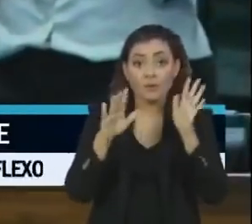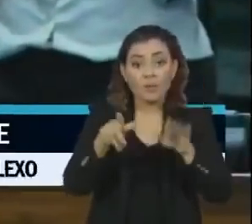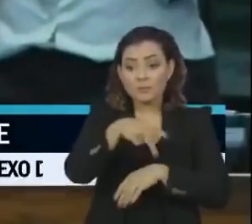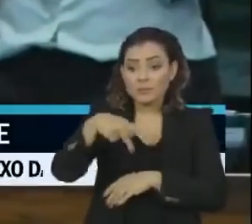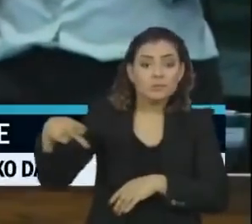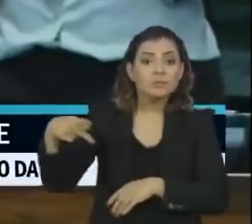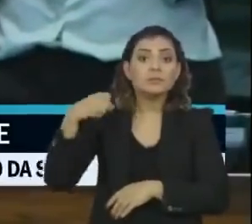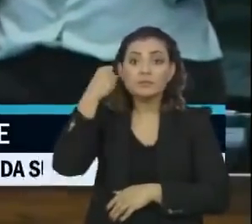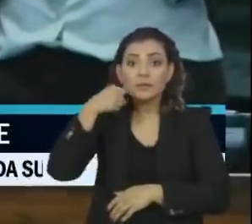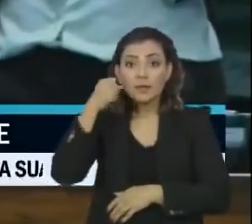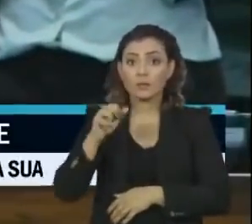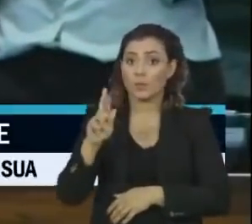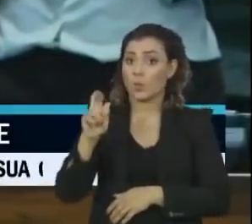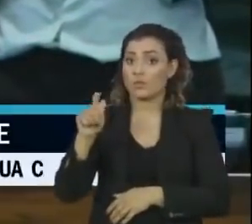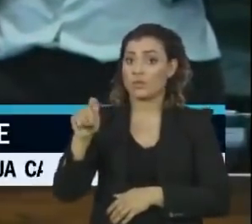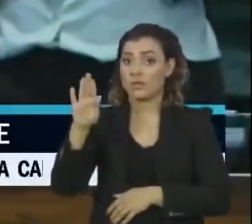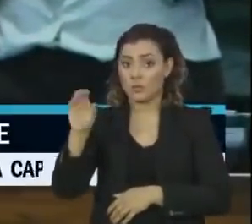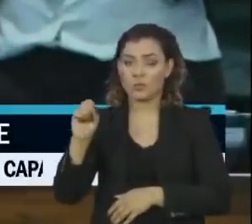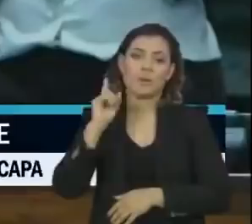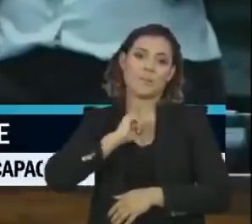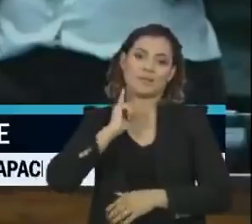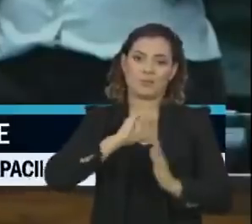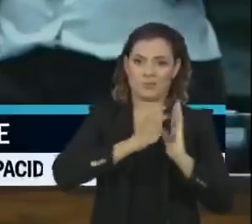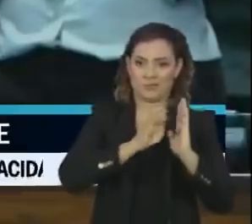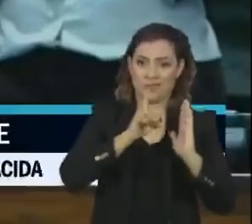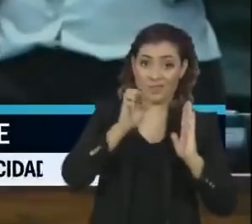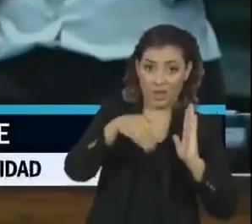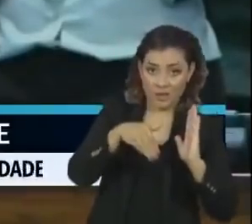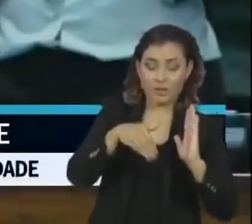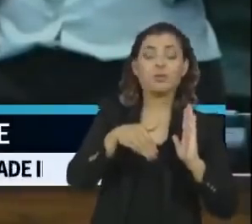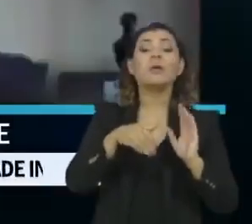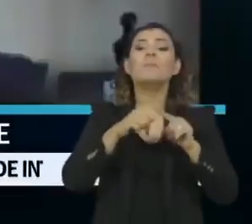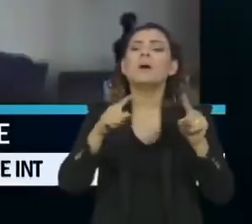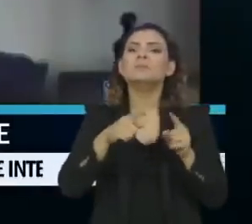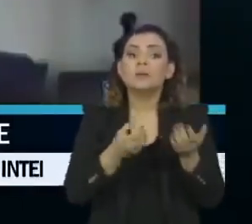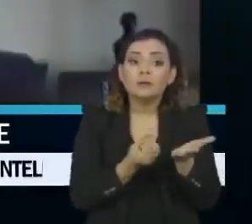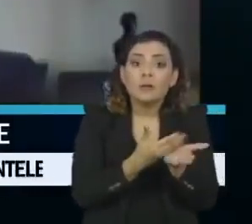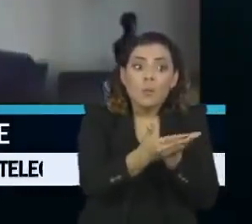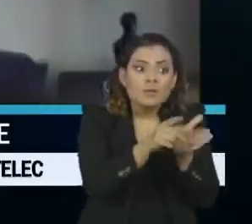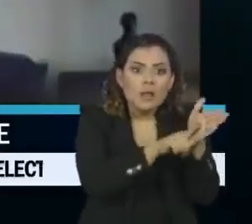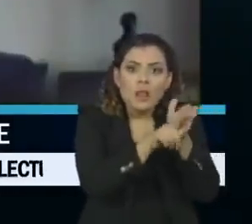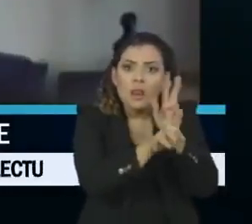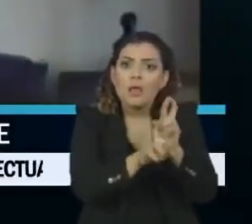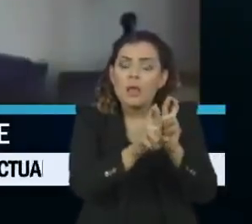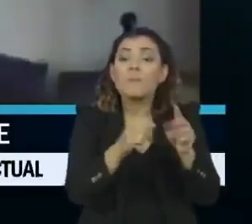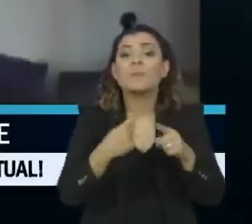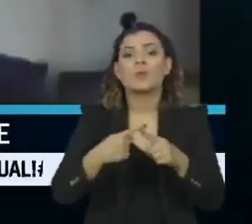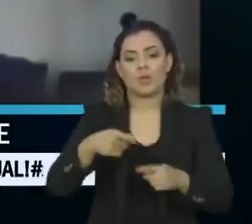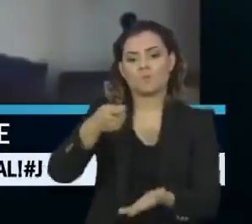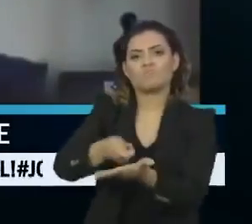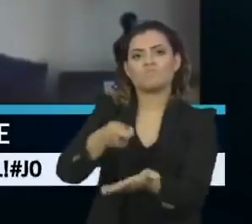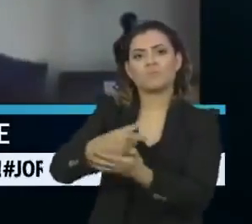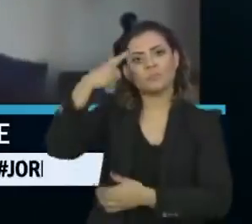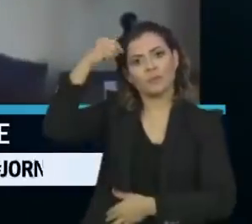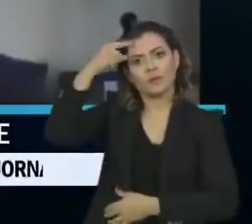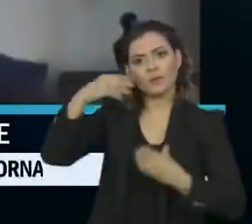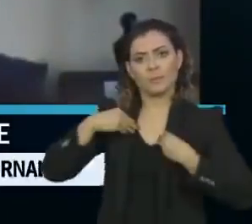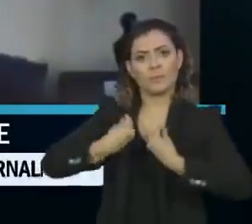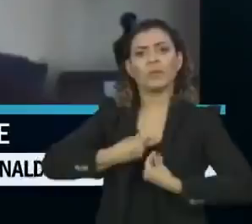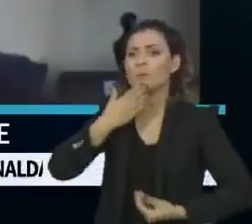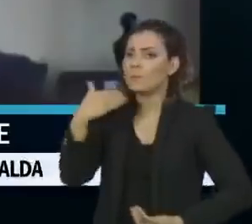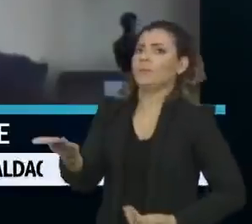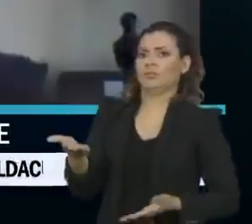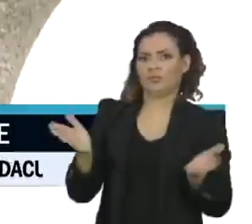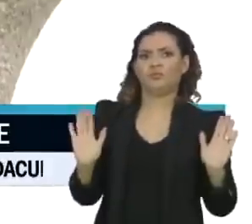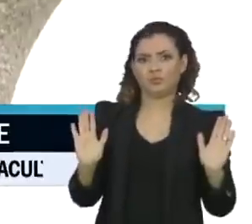Senado, Rodrigo Pacheco, do Democratas de Minas Gerais, só decidiu instalar a comissão após ser obrigado pelo ministro Luiz Roberto Barroso do